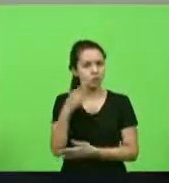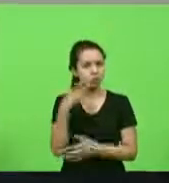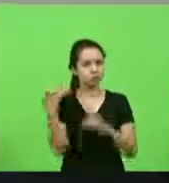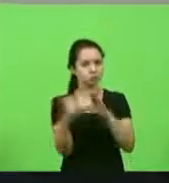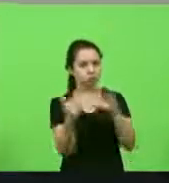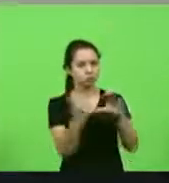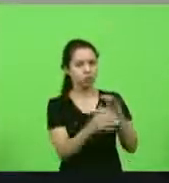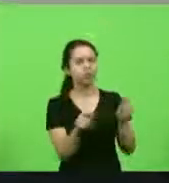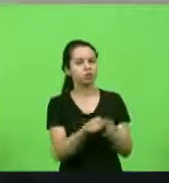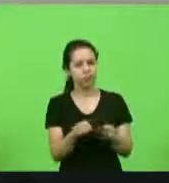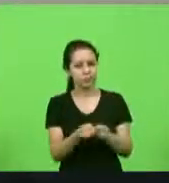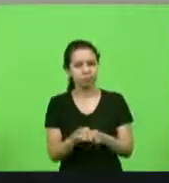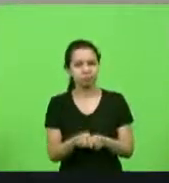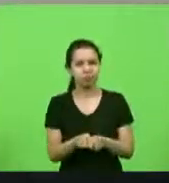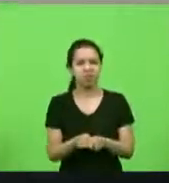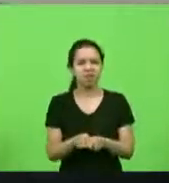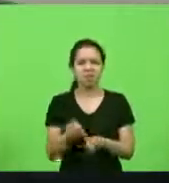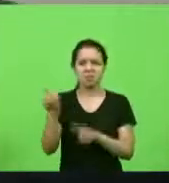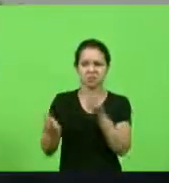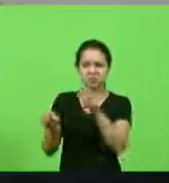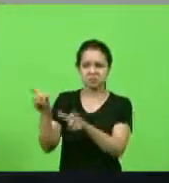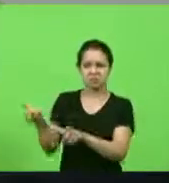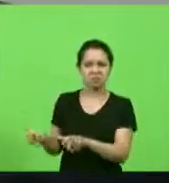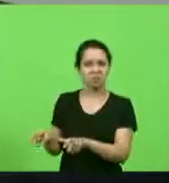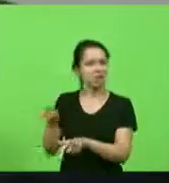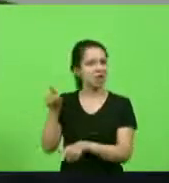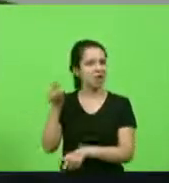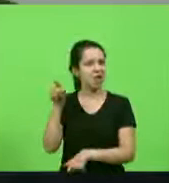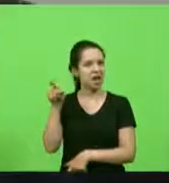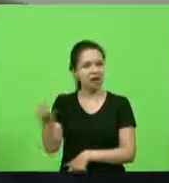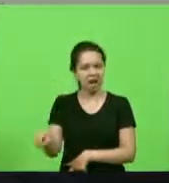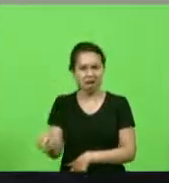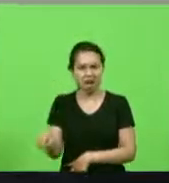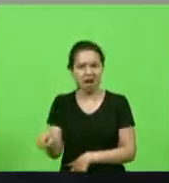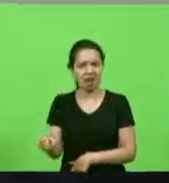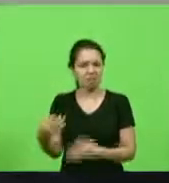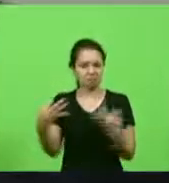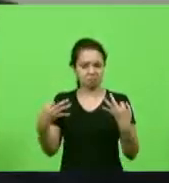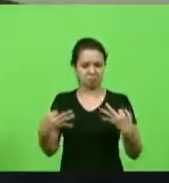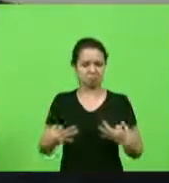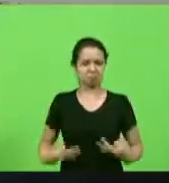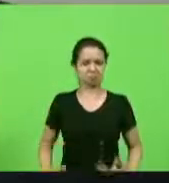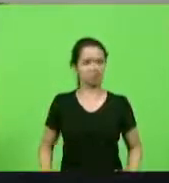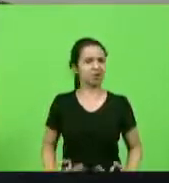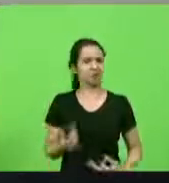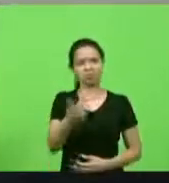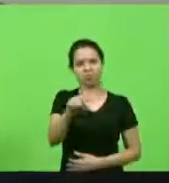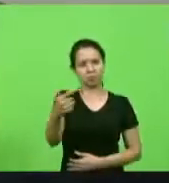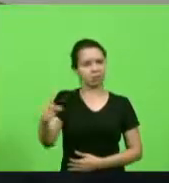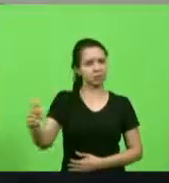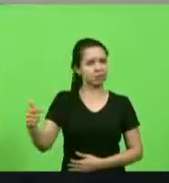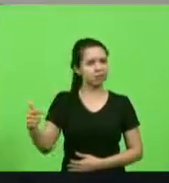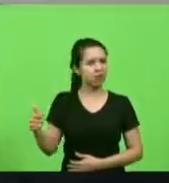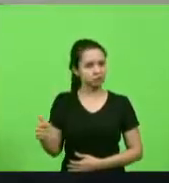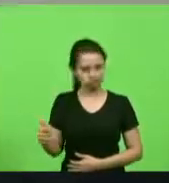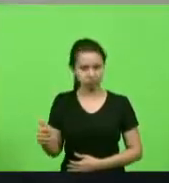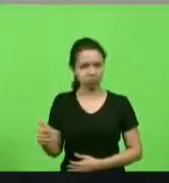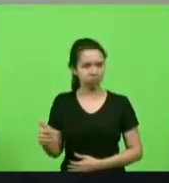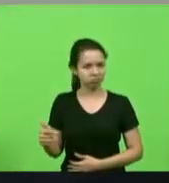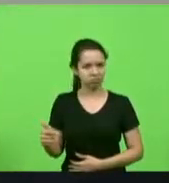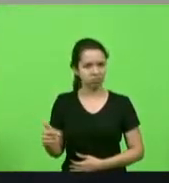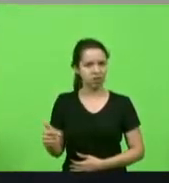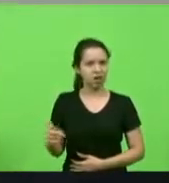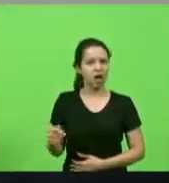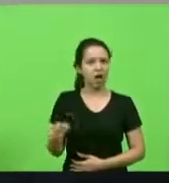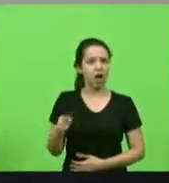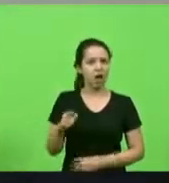nenhum presidente pessoas que não tem nenhuma honradez que a hora que chega a